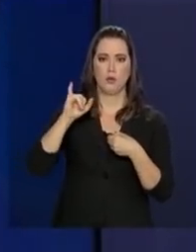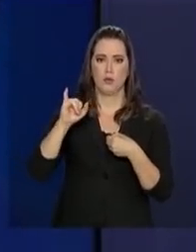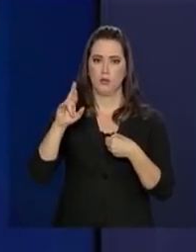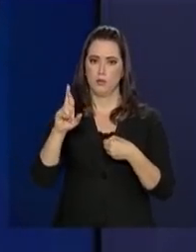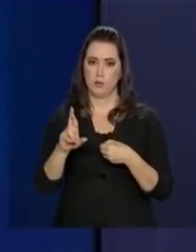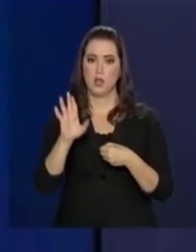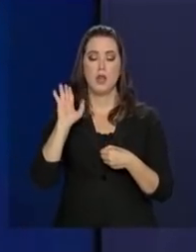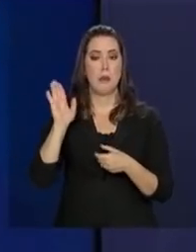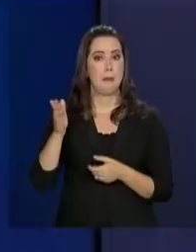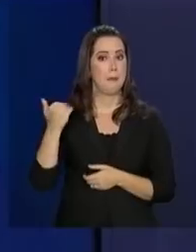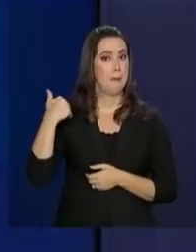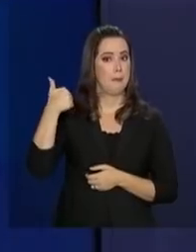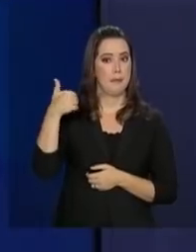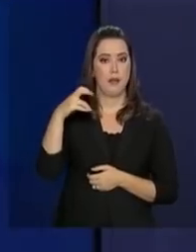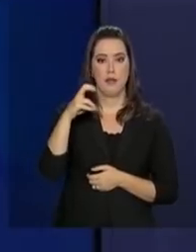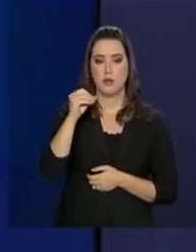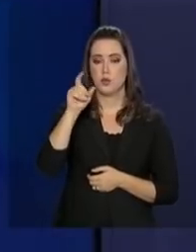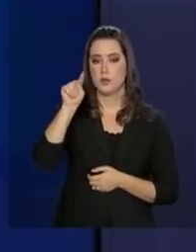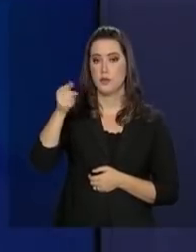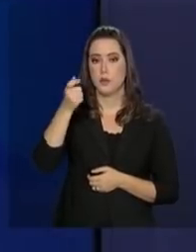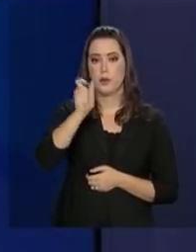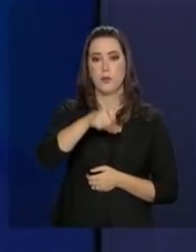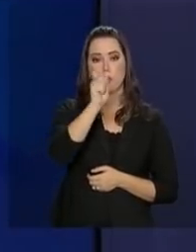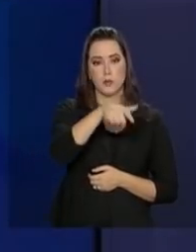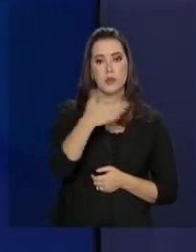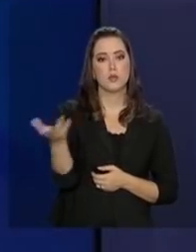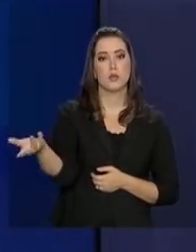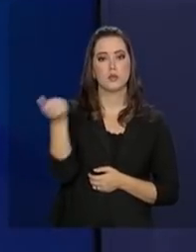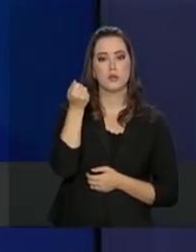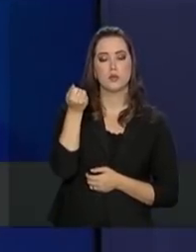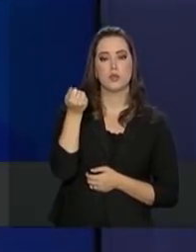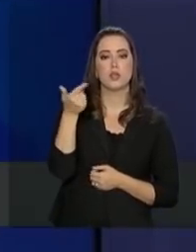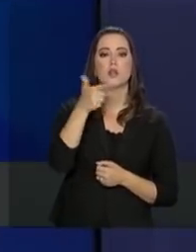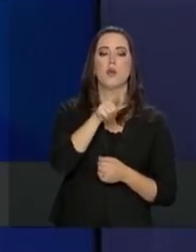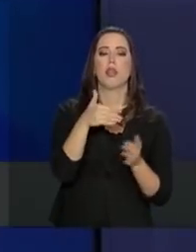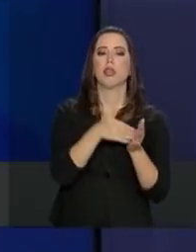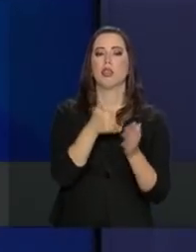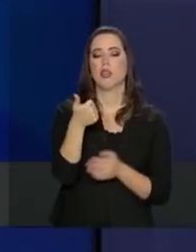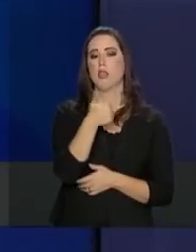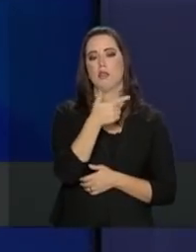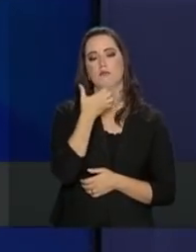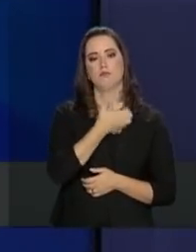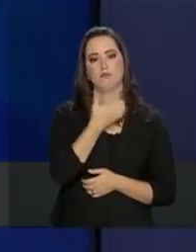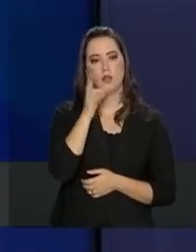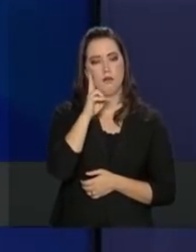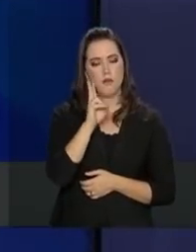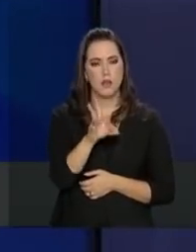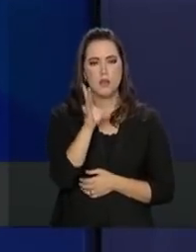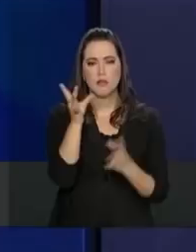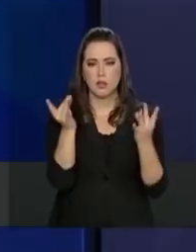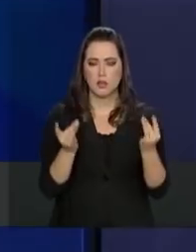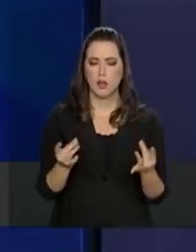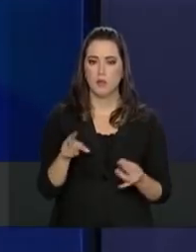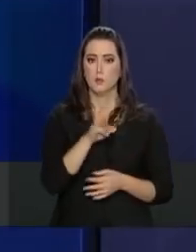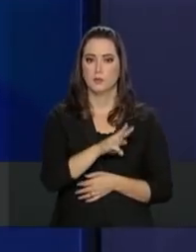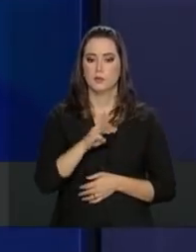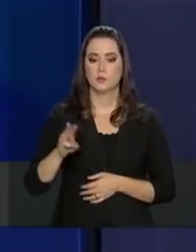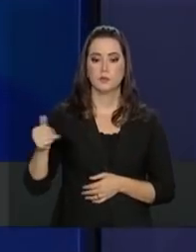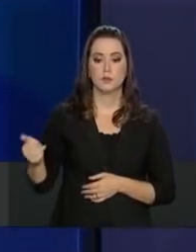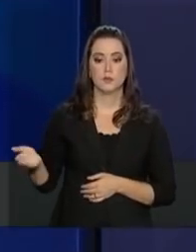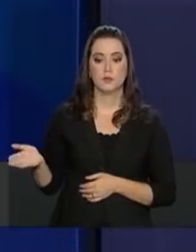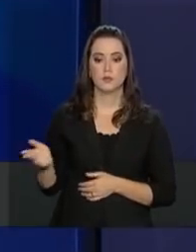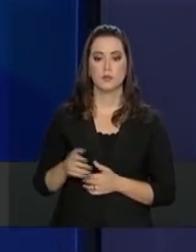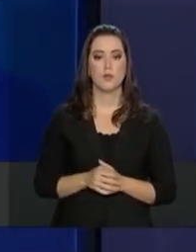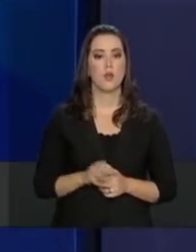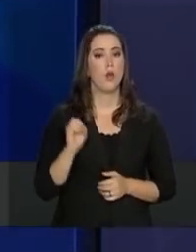contribuintes devem receber o dinheiro até 17 de dezembro. Para saber se teve a declaração liberada, basta acessar a página da Receita na